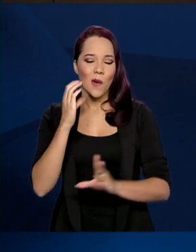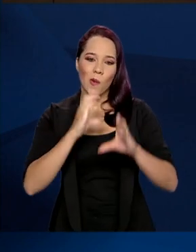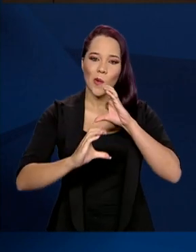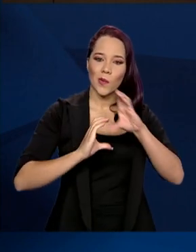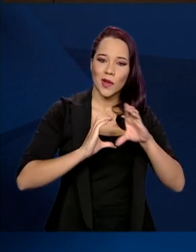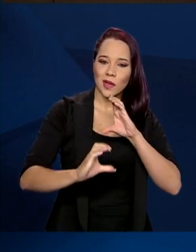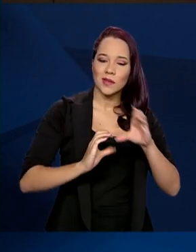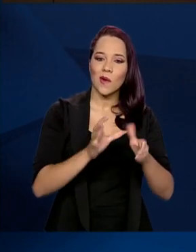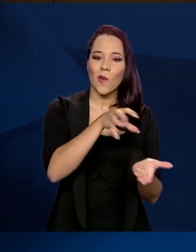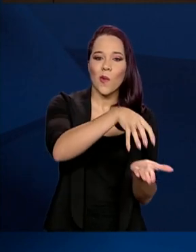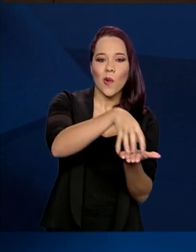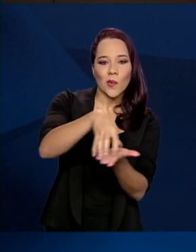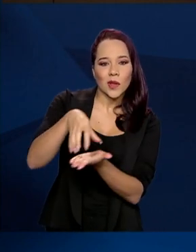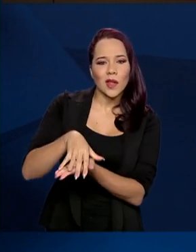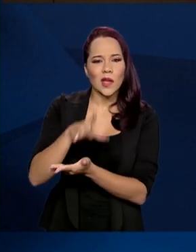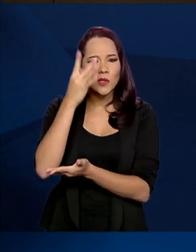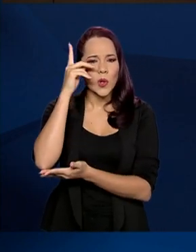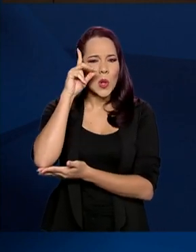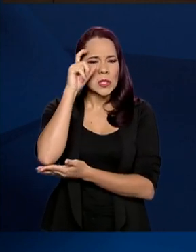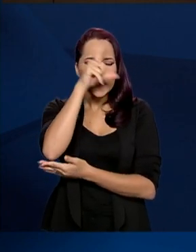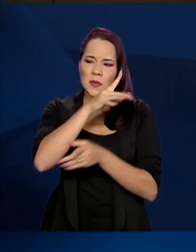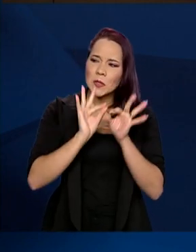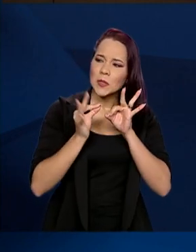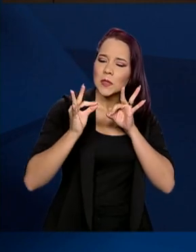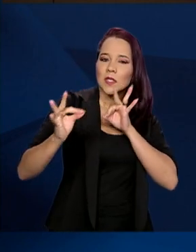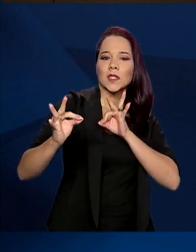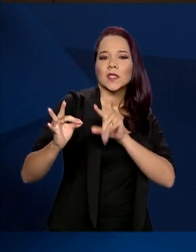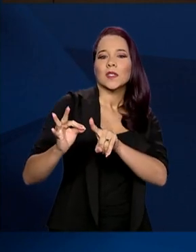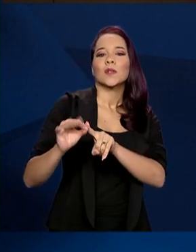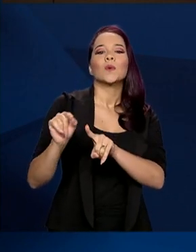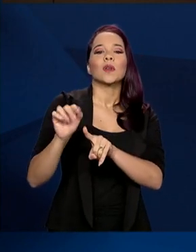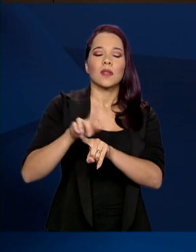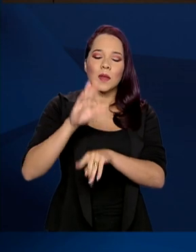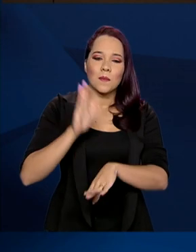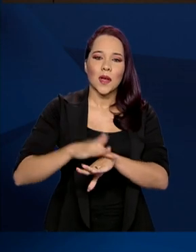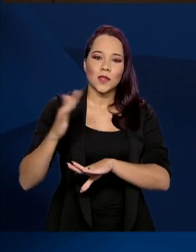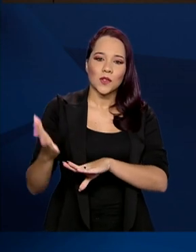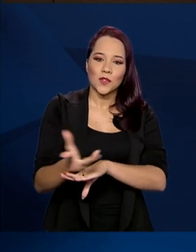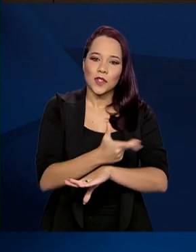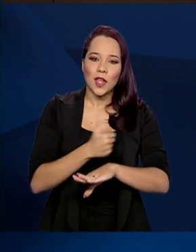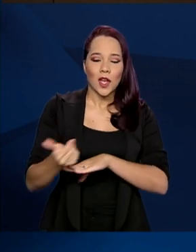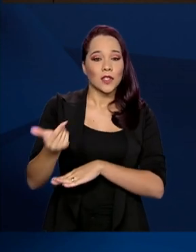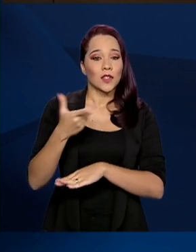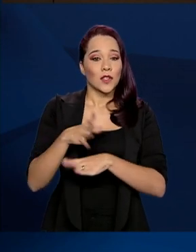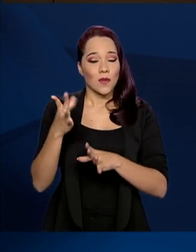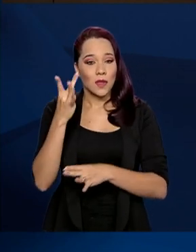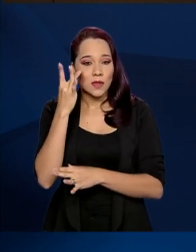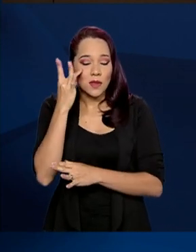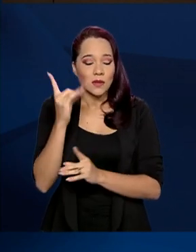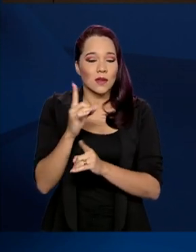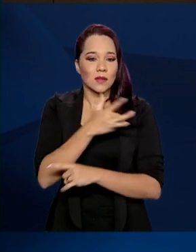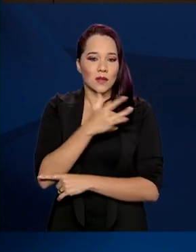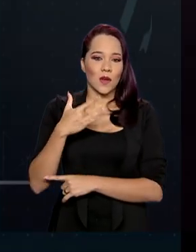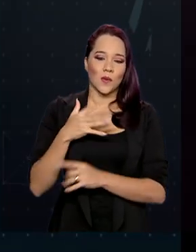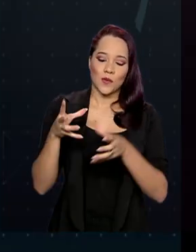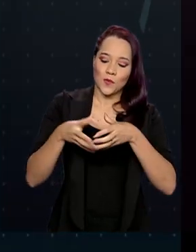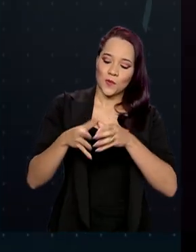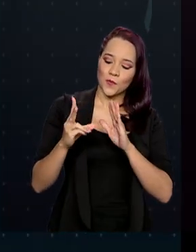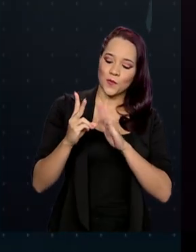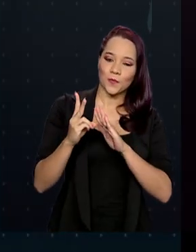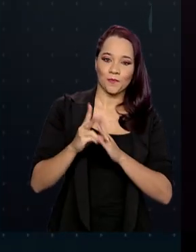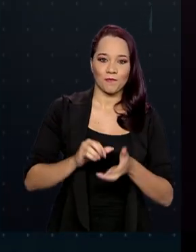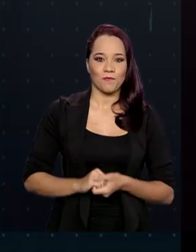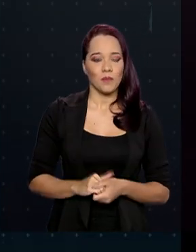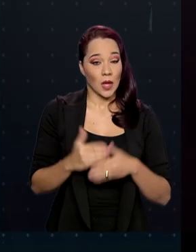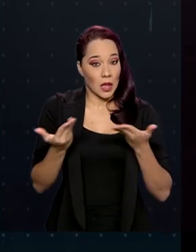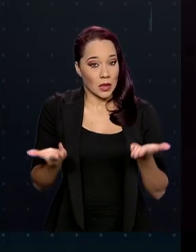com as comunidades de difícil acesso, visando trazer agilidade no atendimento à saúde indígena. Até